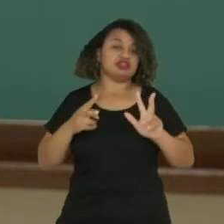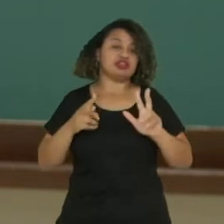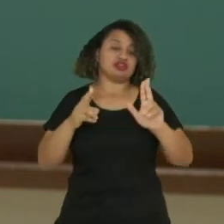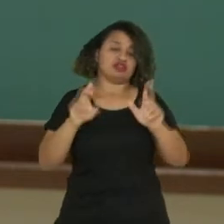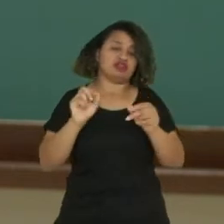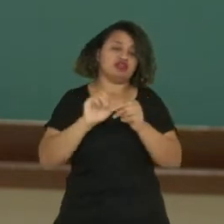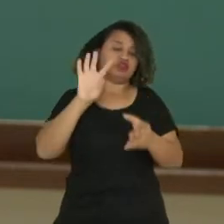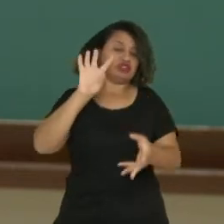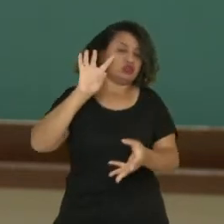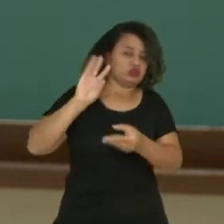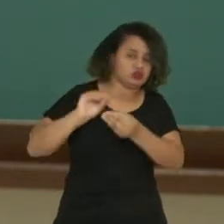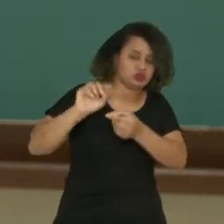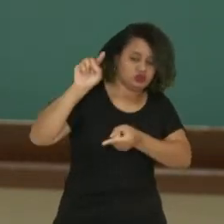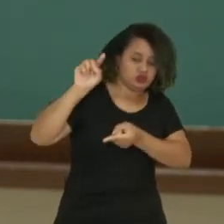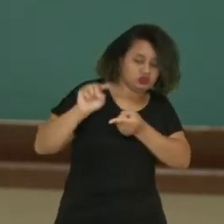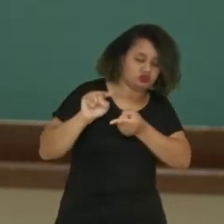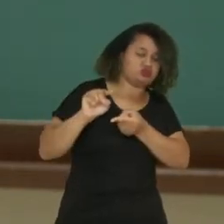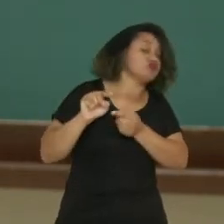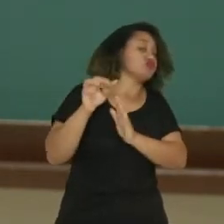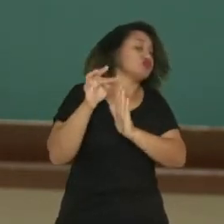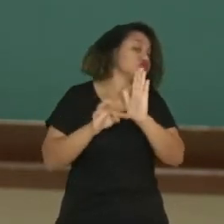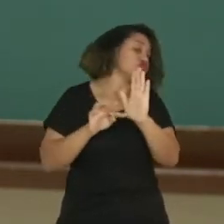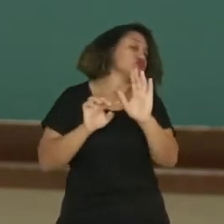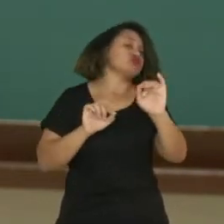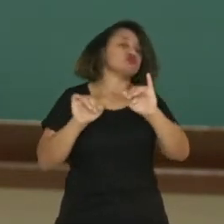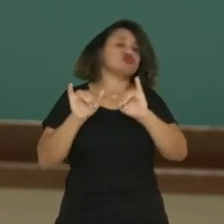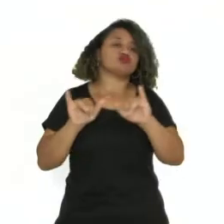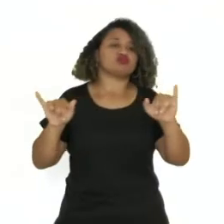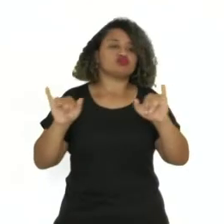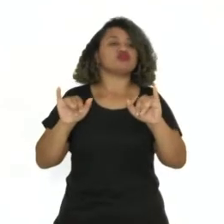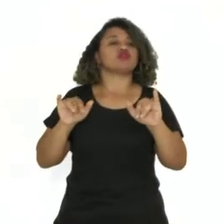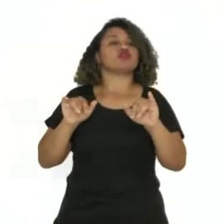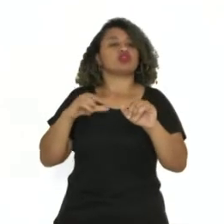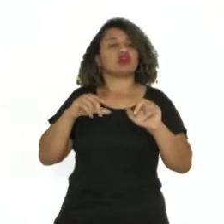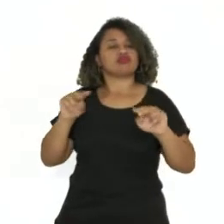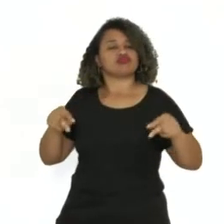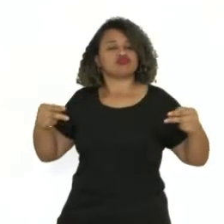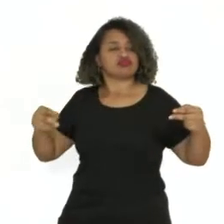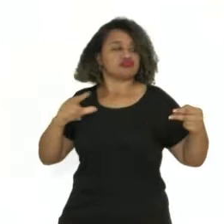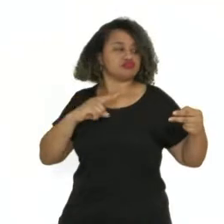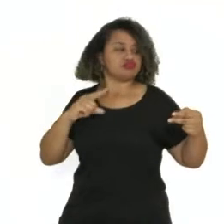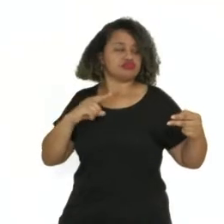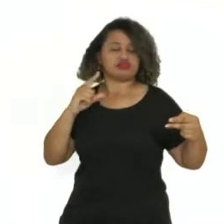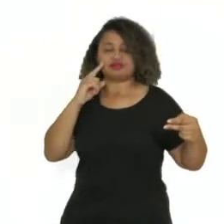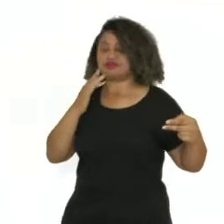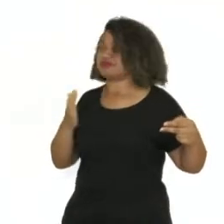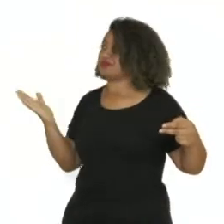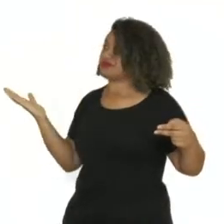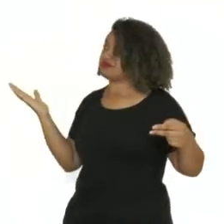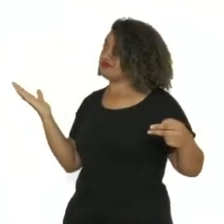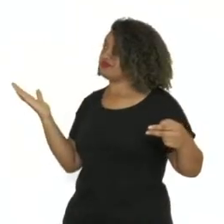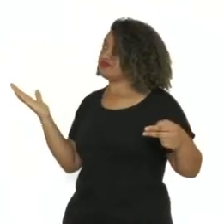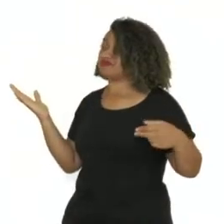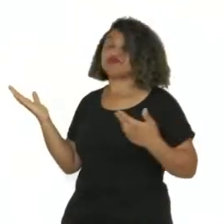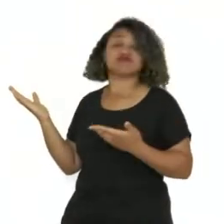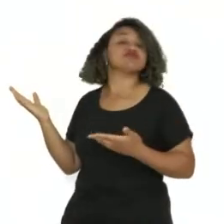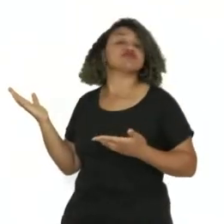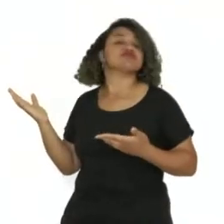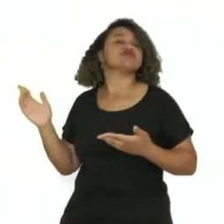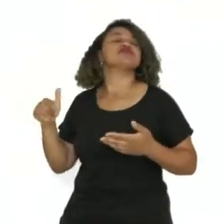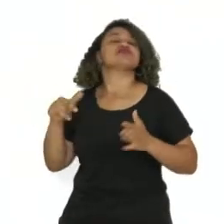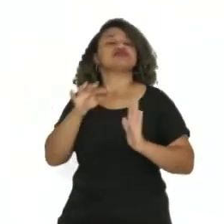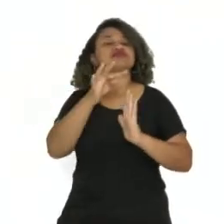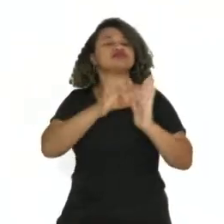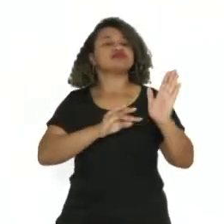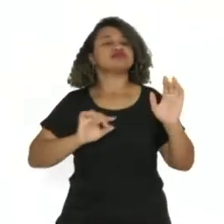-o mais reduzido. O texto em questão foi publicado no www.puraljornal.com E é um